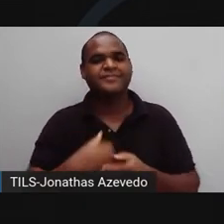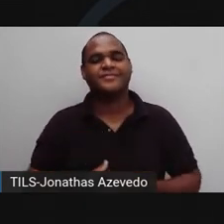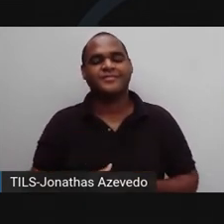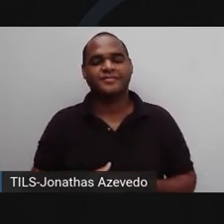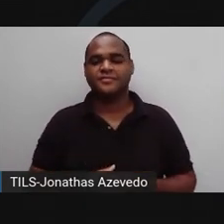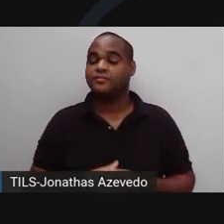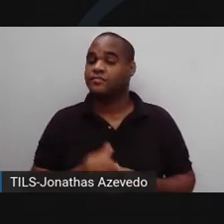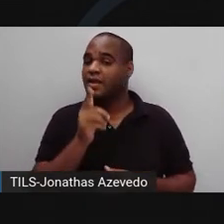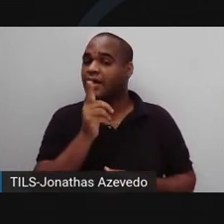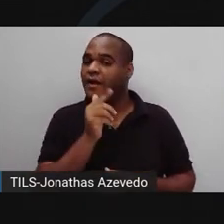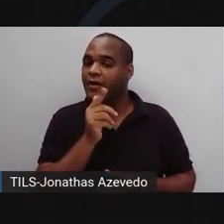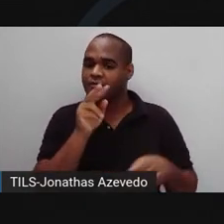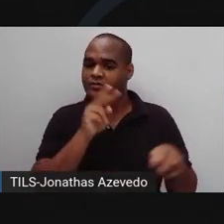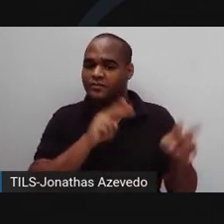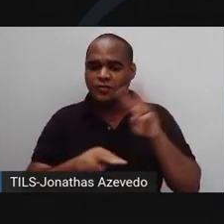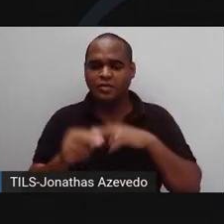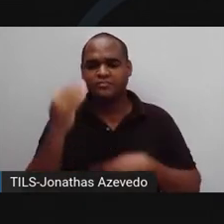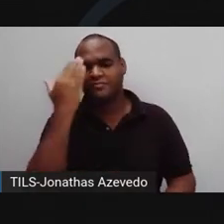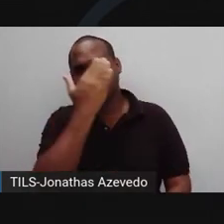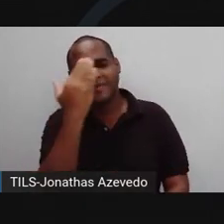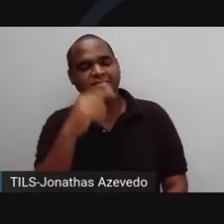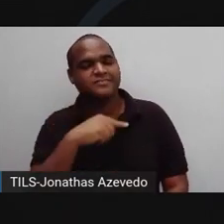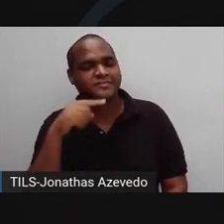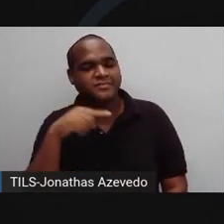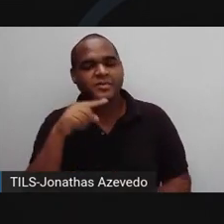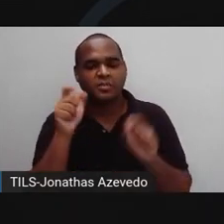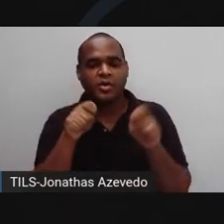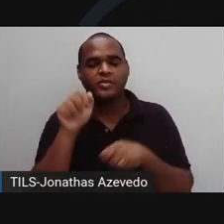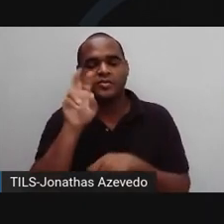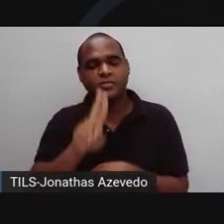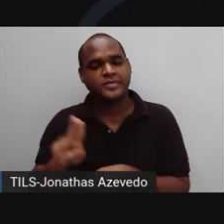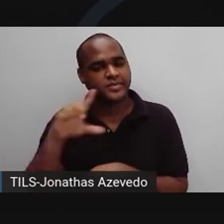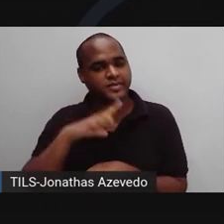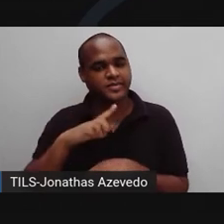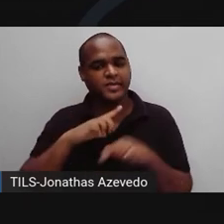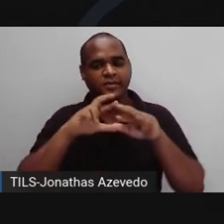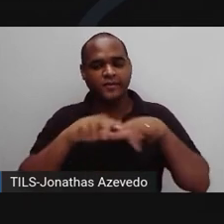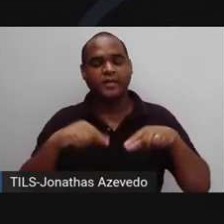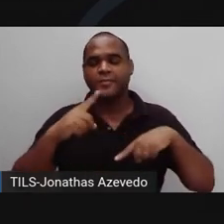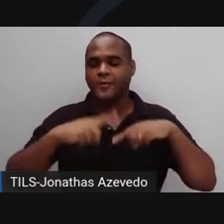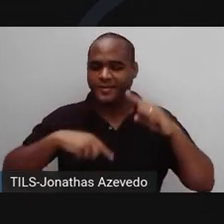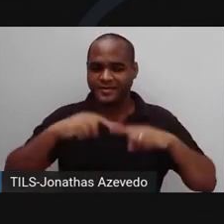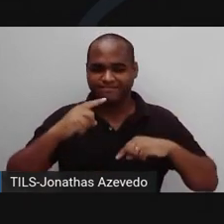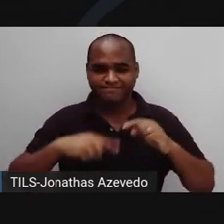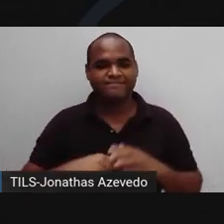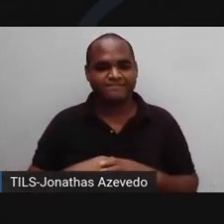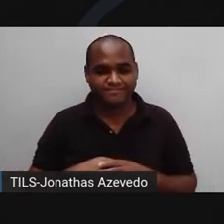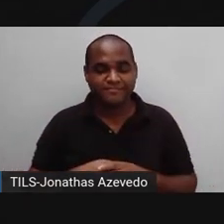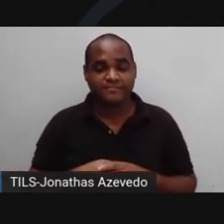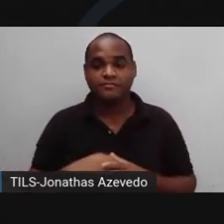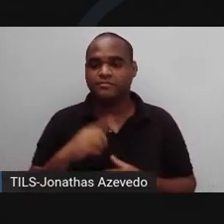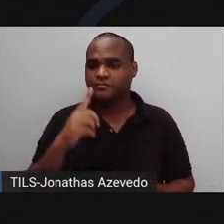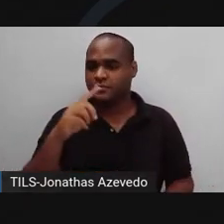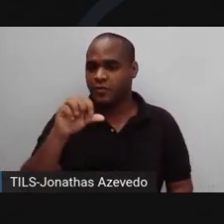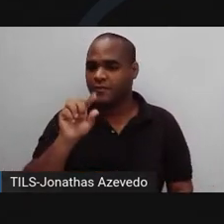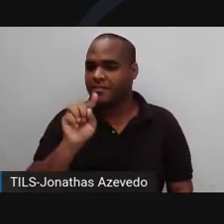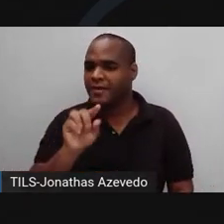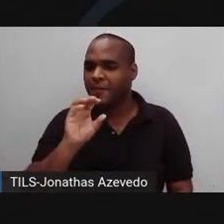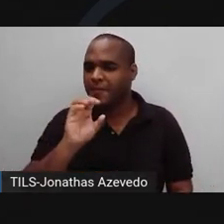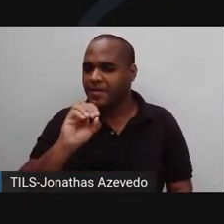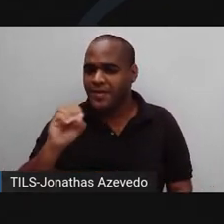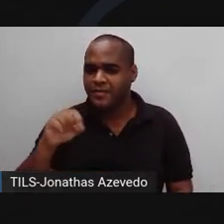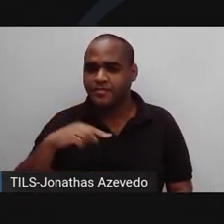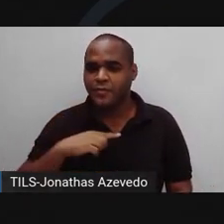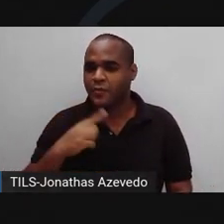Água virtual é uma água que não se vê, mas que é usada durante a produção de um produto. Cerca de 19 mil litros para 1